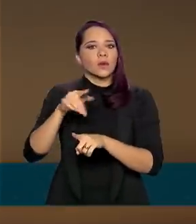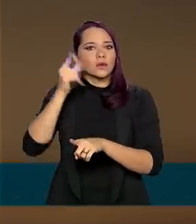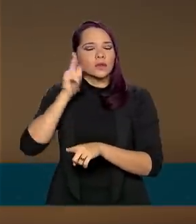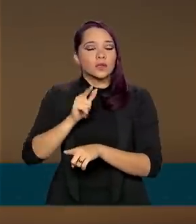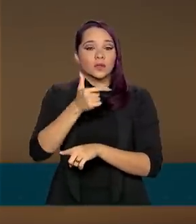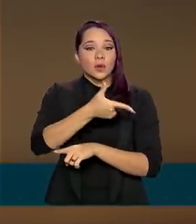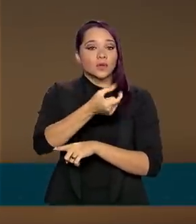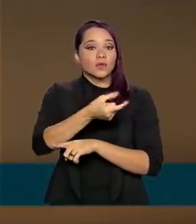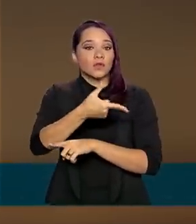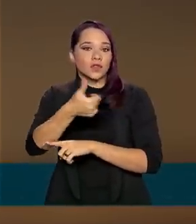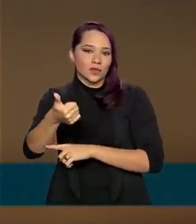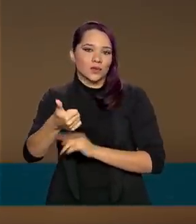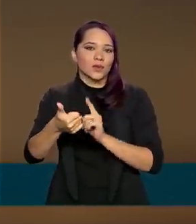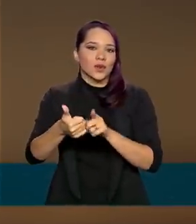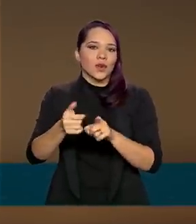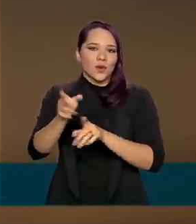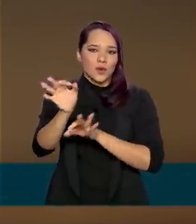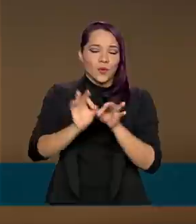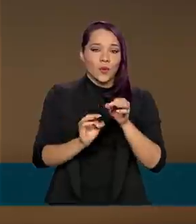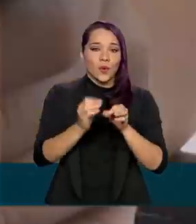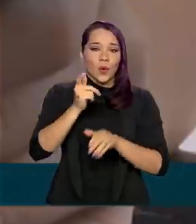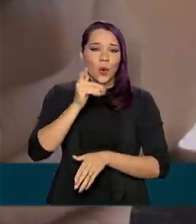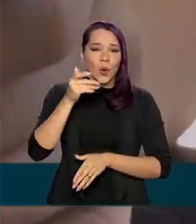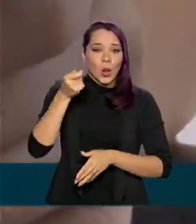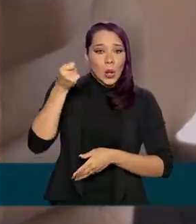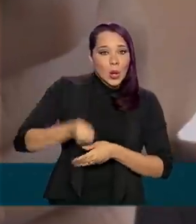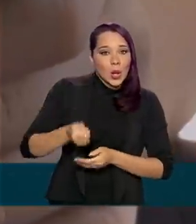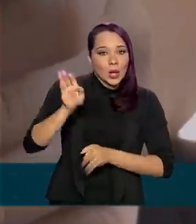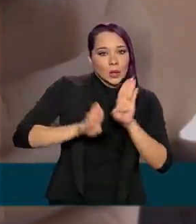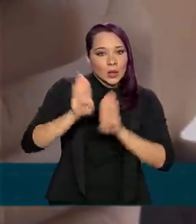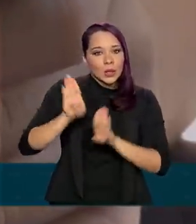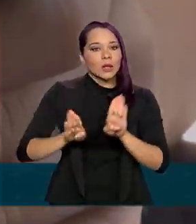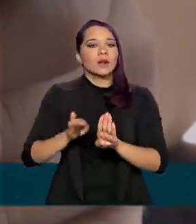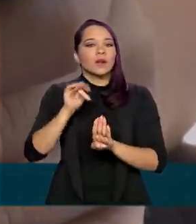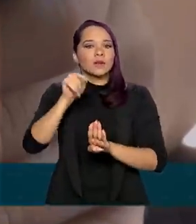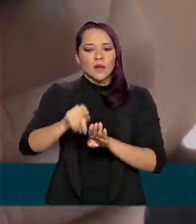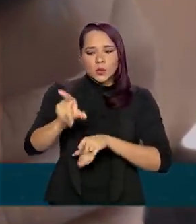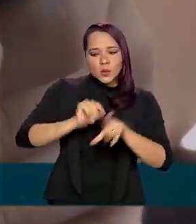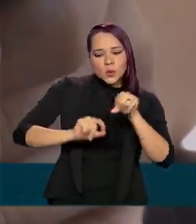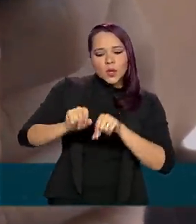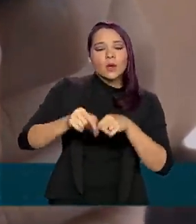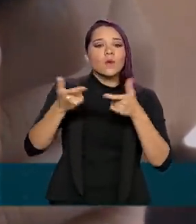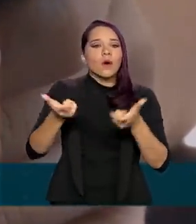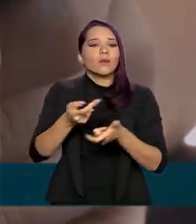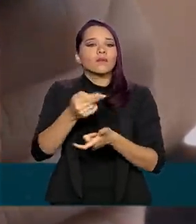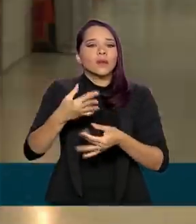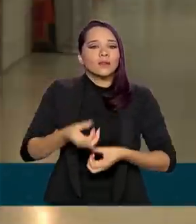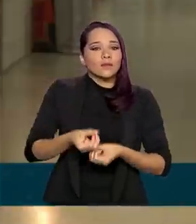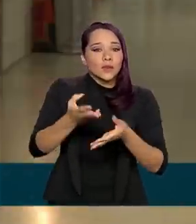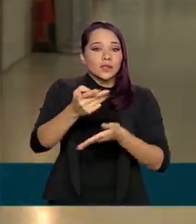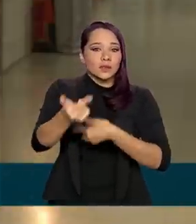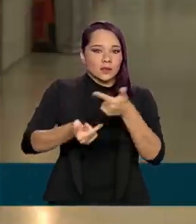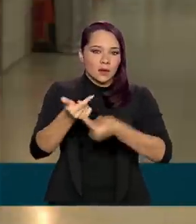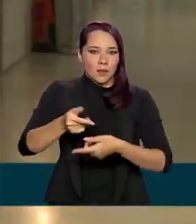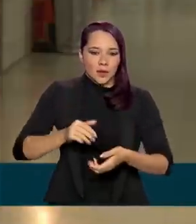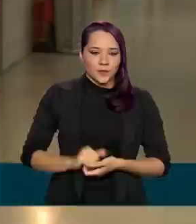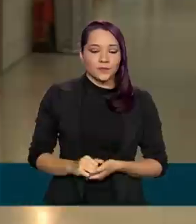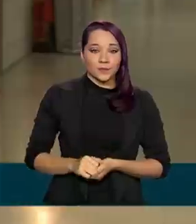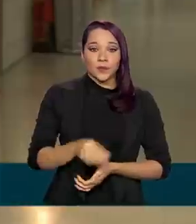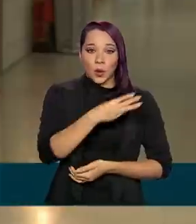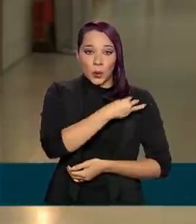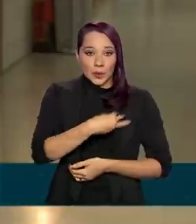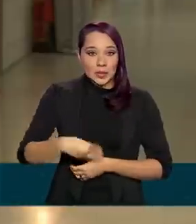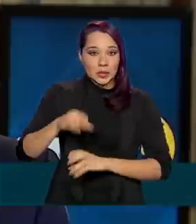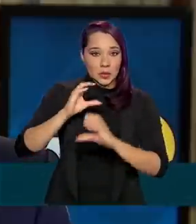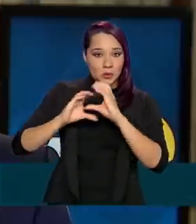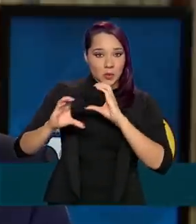em 2021, com a realização de um leilão para selecionar as operadoras responsáveis pela oferta do serviço. Segundo o ministro das